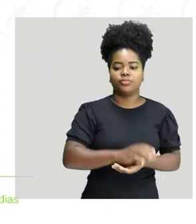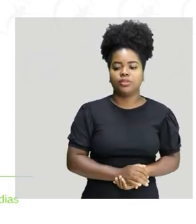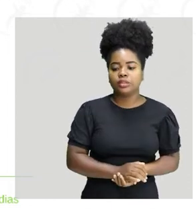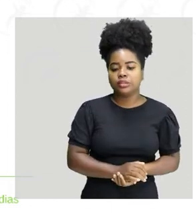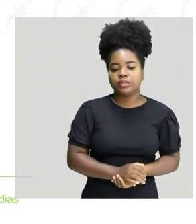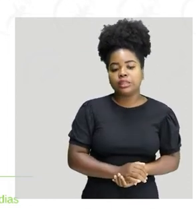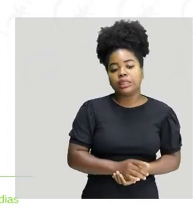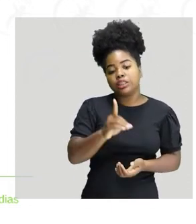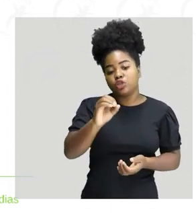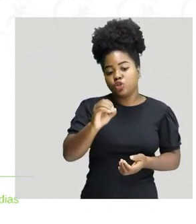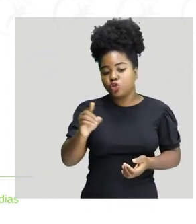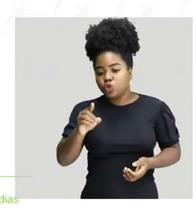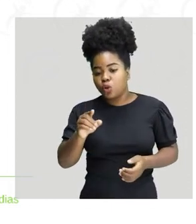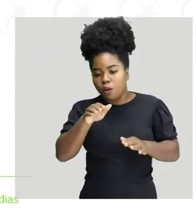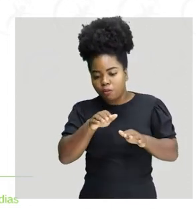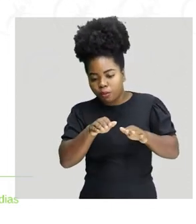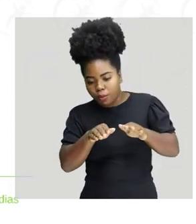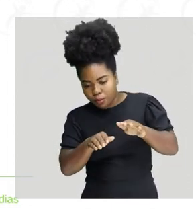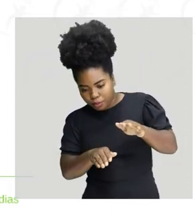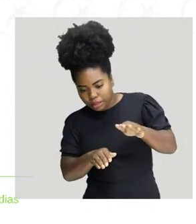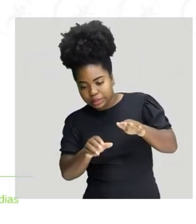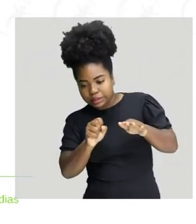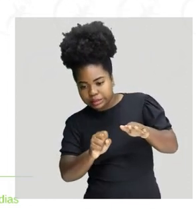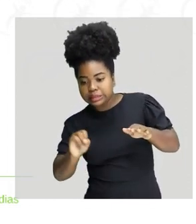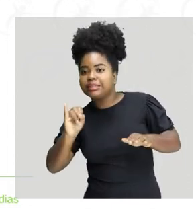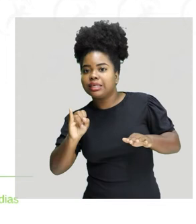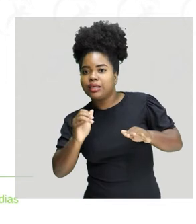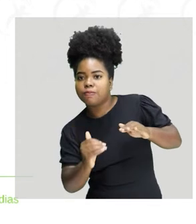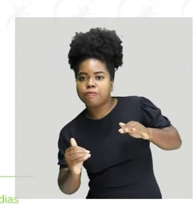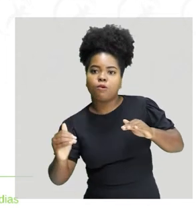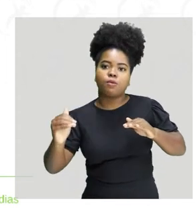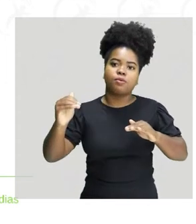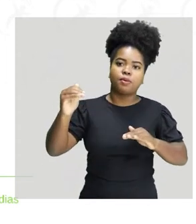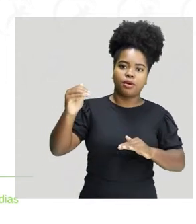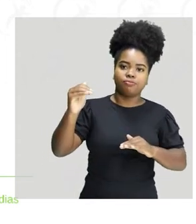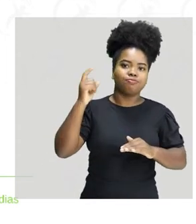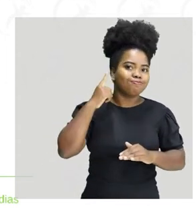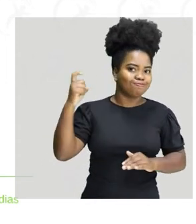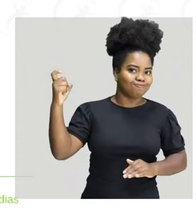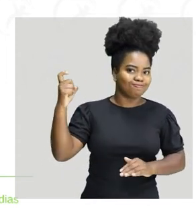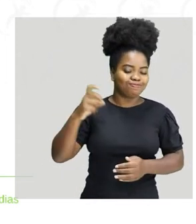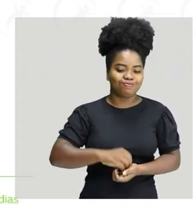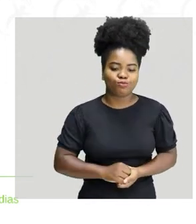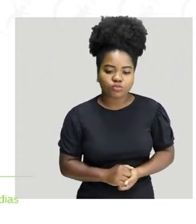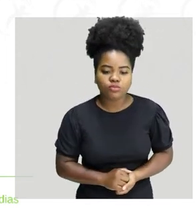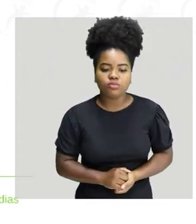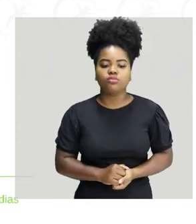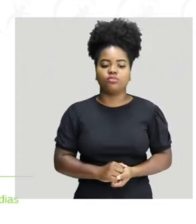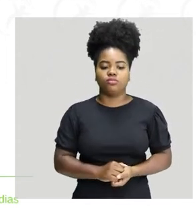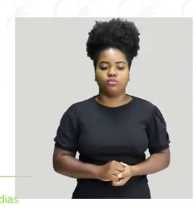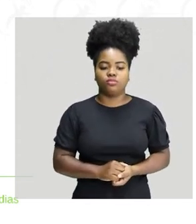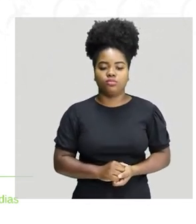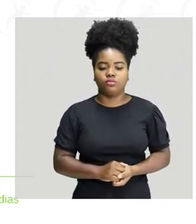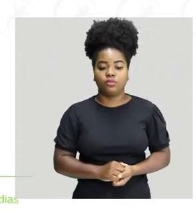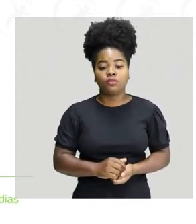a mais baixa e a nota Si a mais alta. Considerando uma